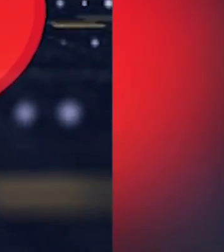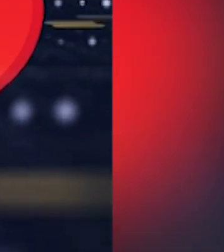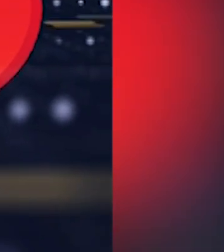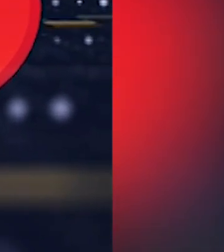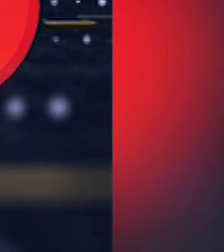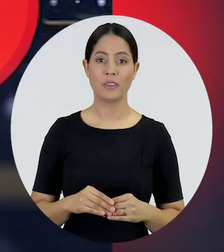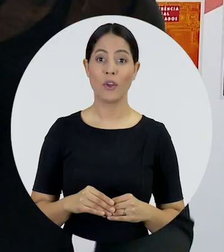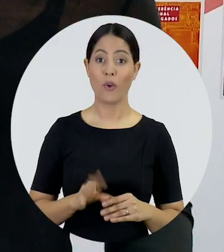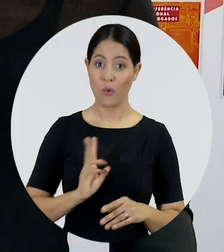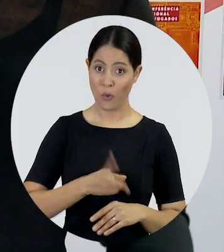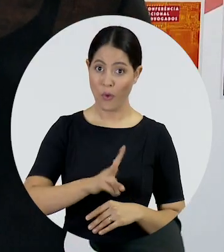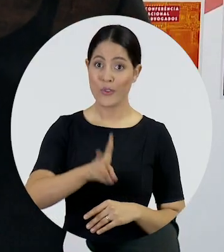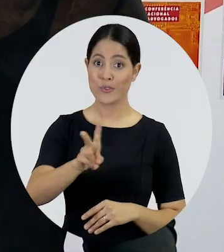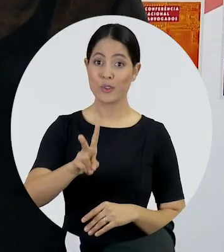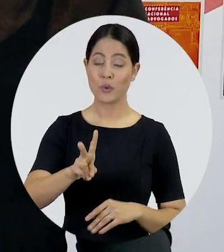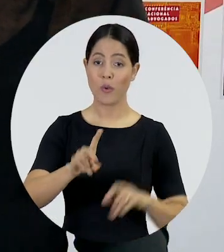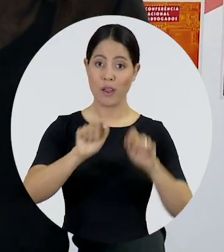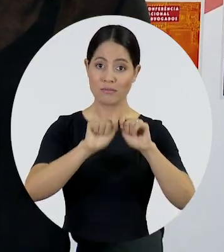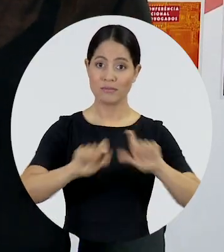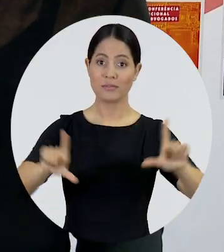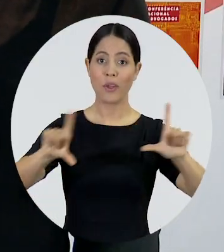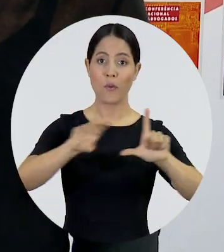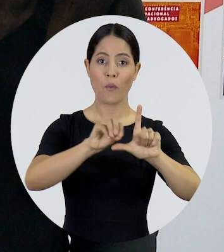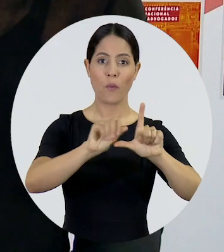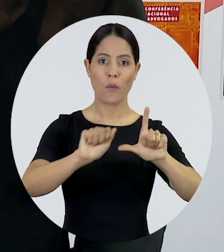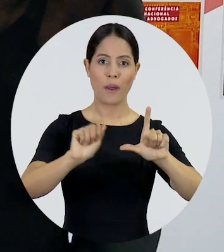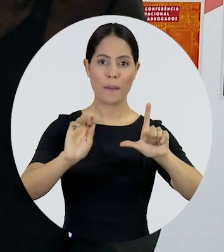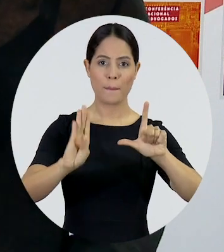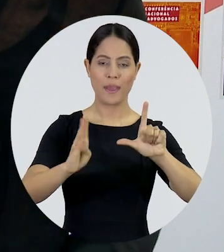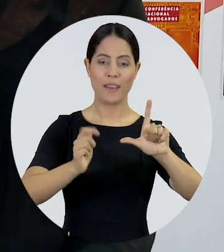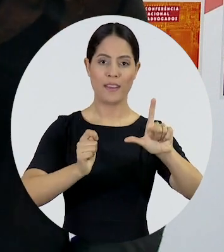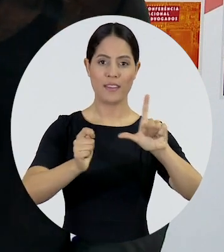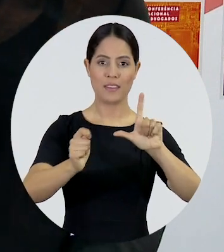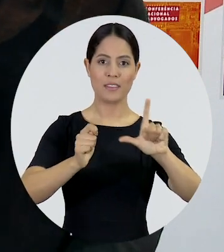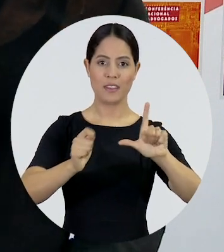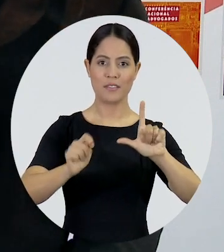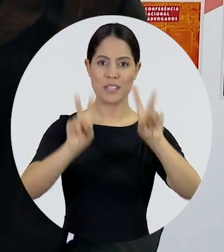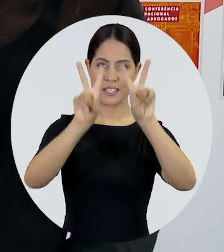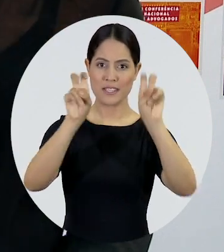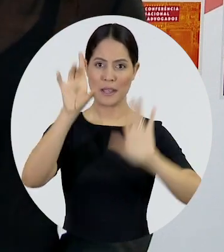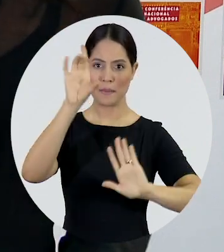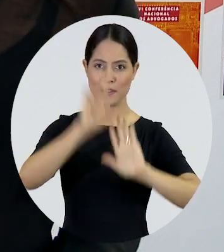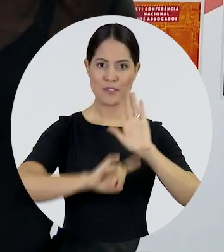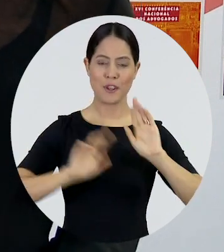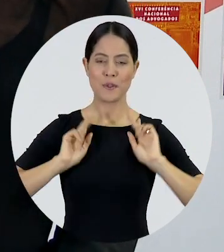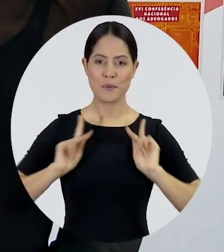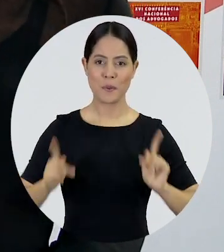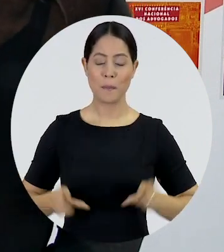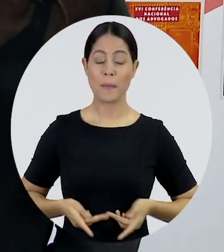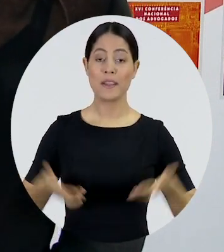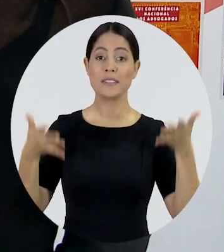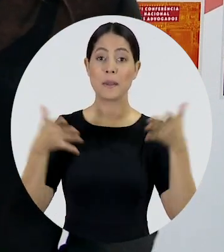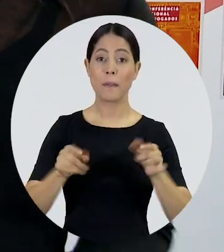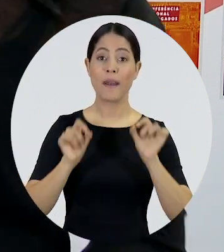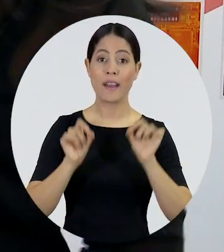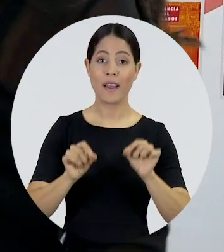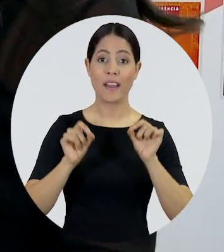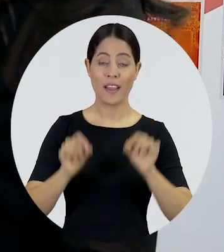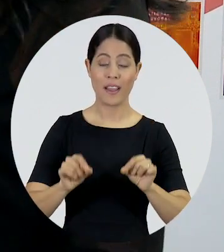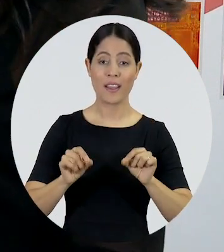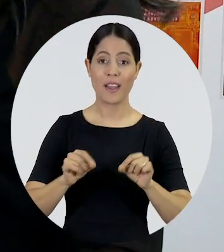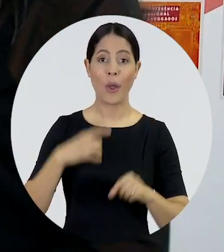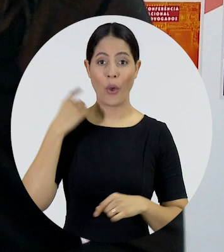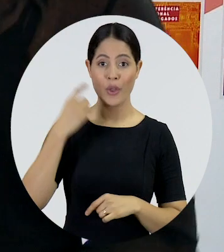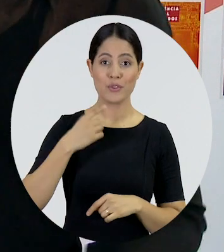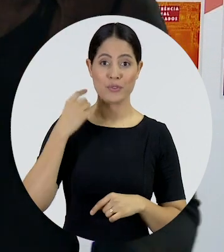E para continuarmos este segundo bloco do OAB Entrevista sobre Direitos Humanos, quem participa conosco a partir de agora